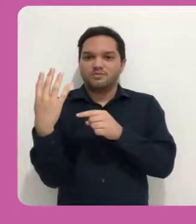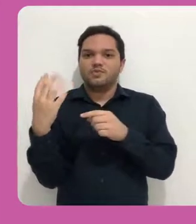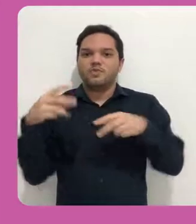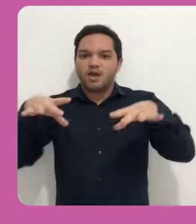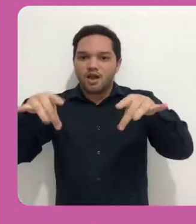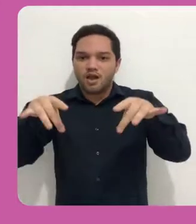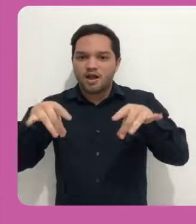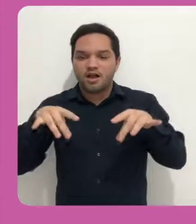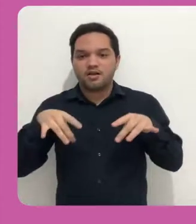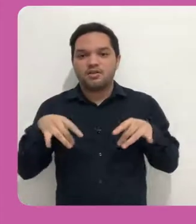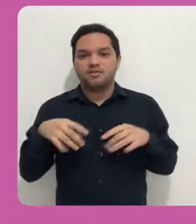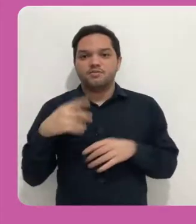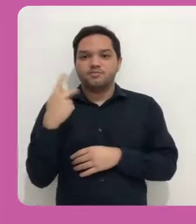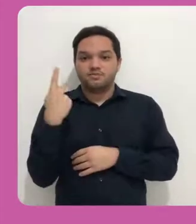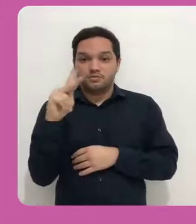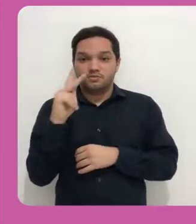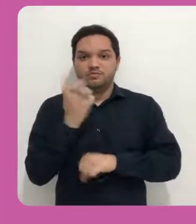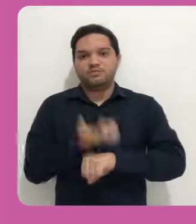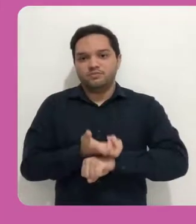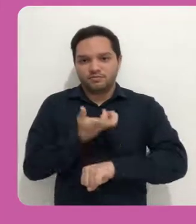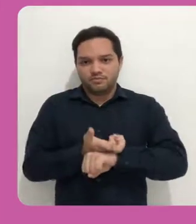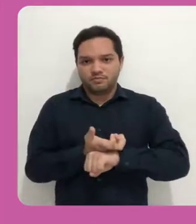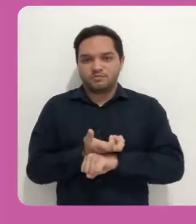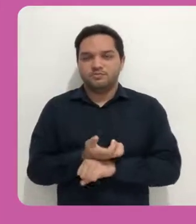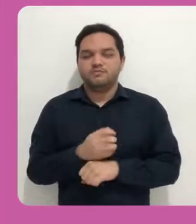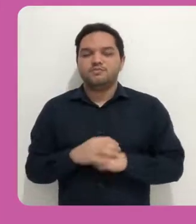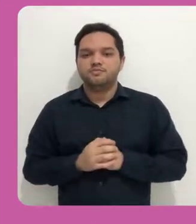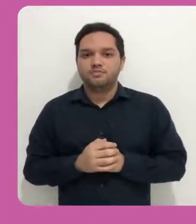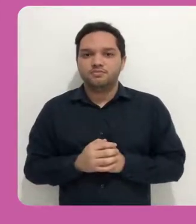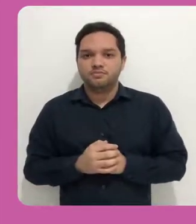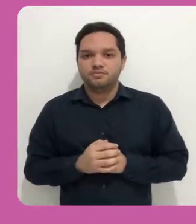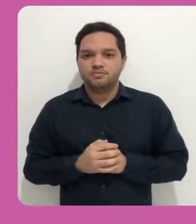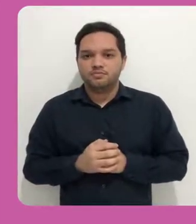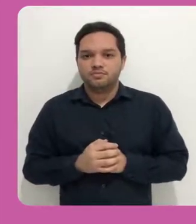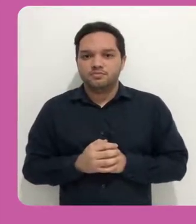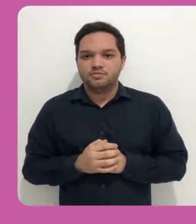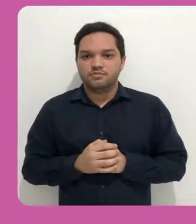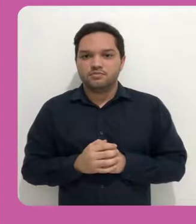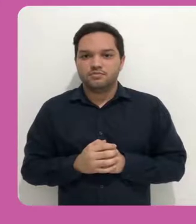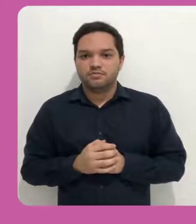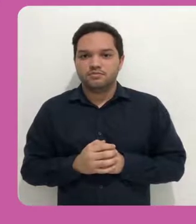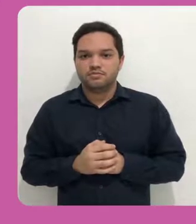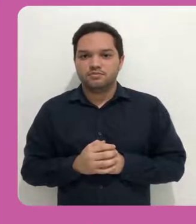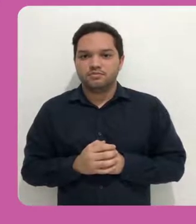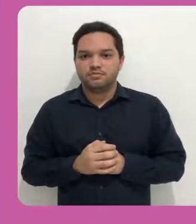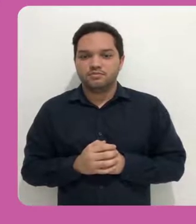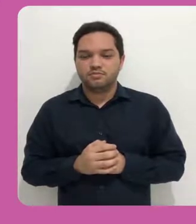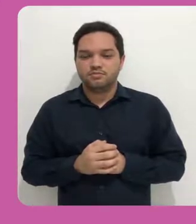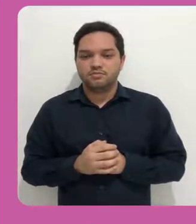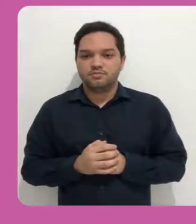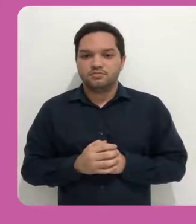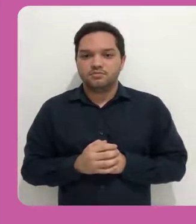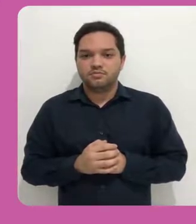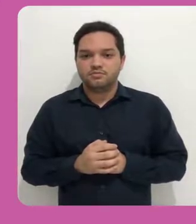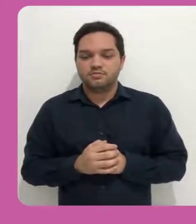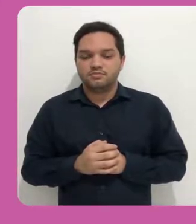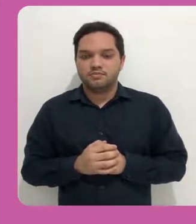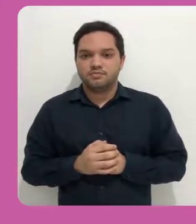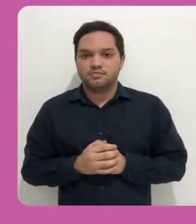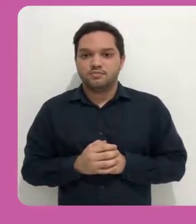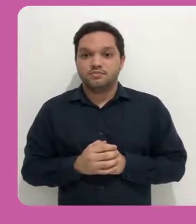Assim que os arquivos aparecerem, ele aparece inclusive aqui